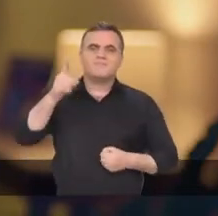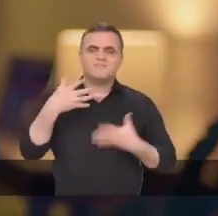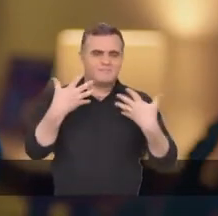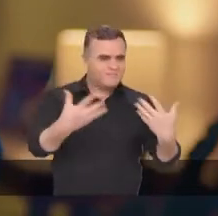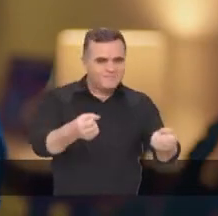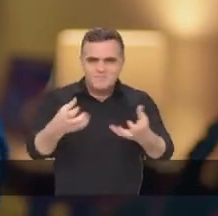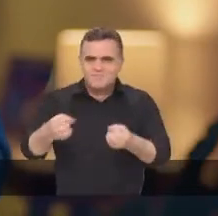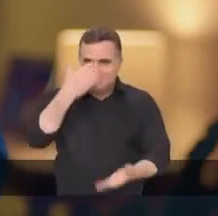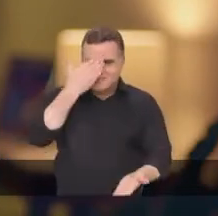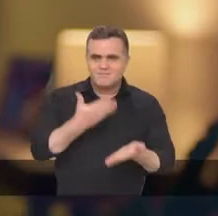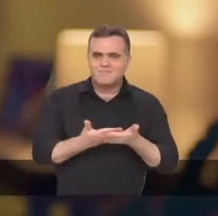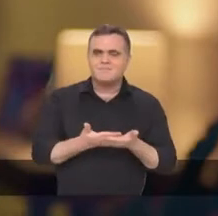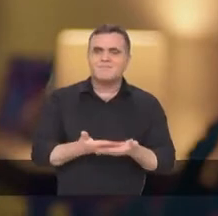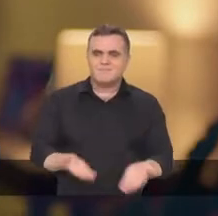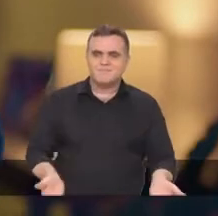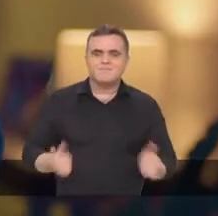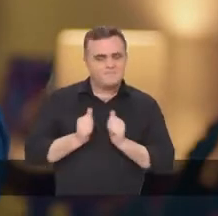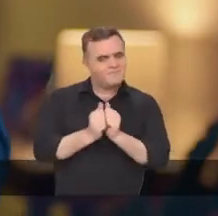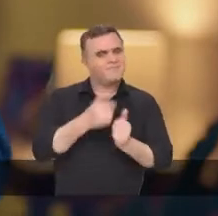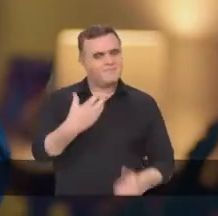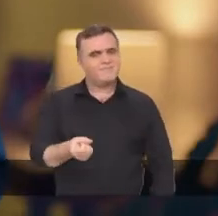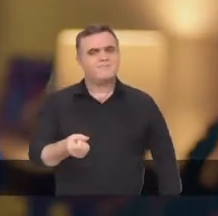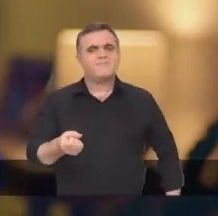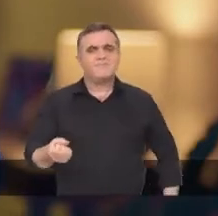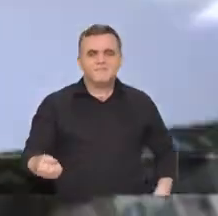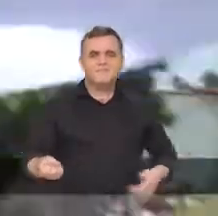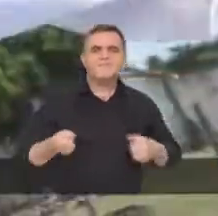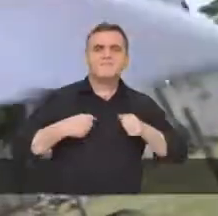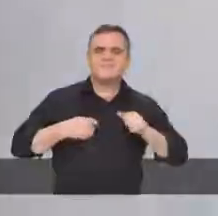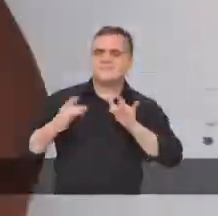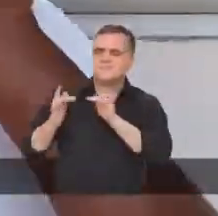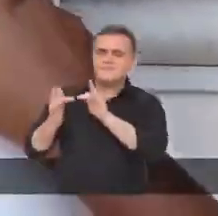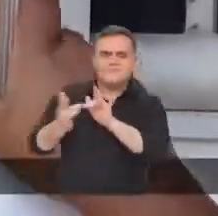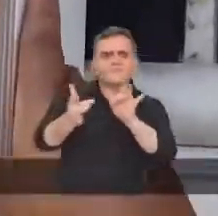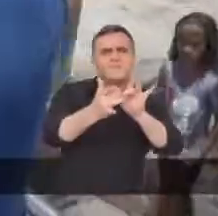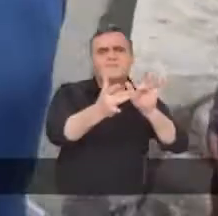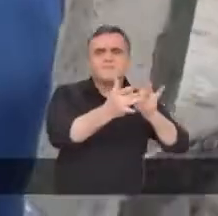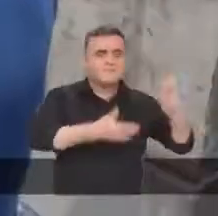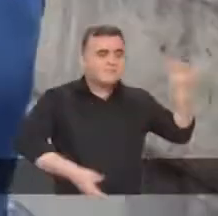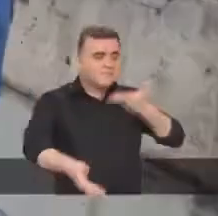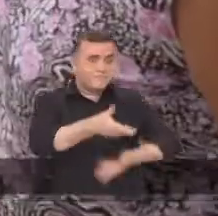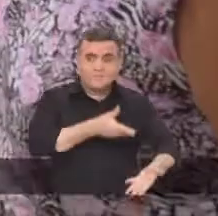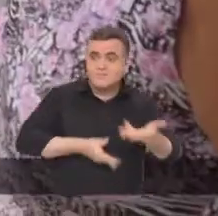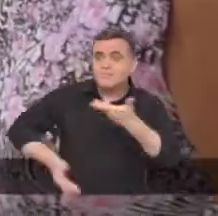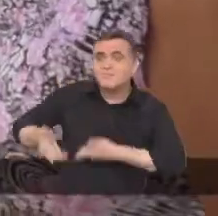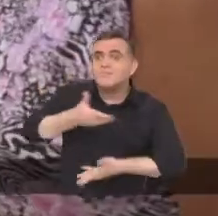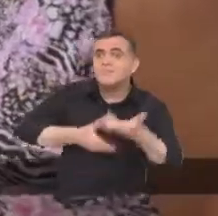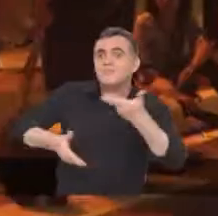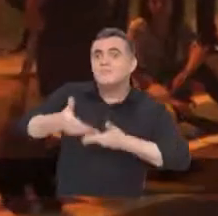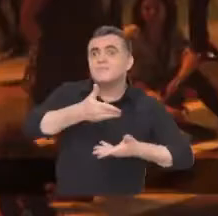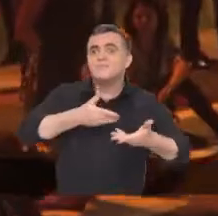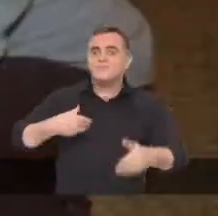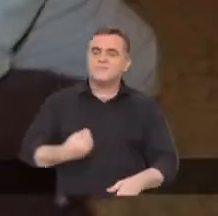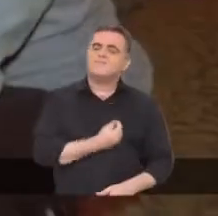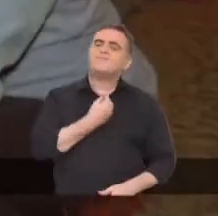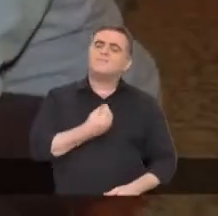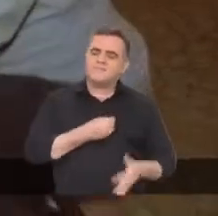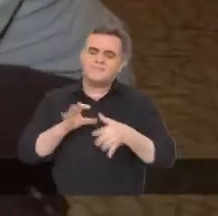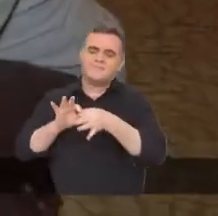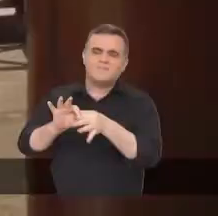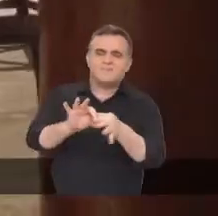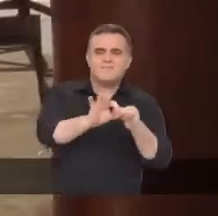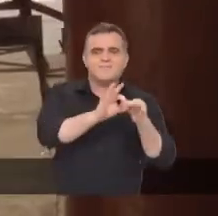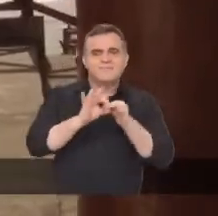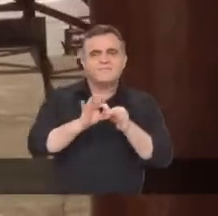Deus e sua confiança. Vamos juntos? Para compartilhar a cidade e conectar as